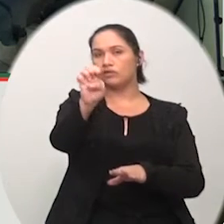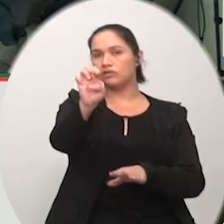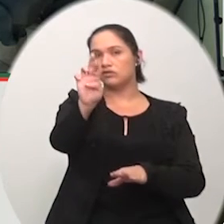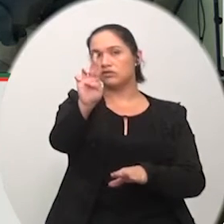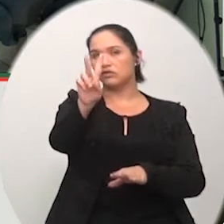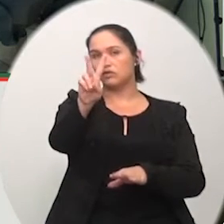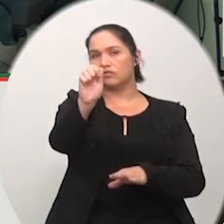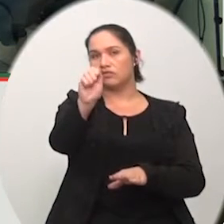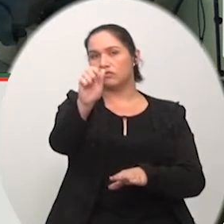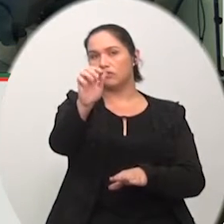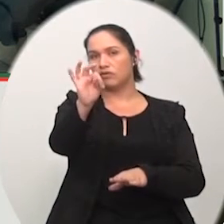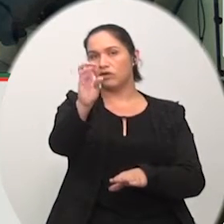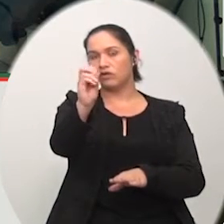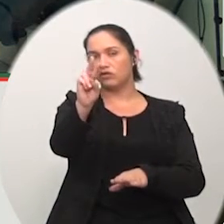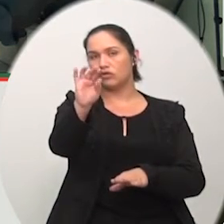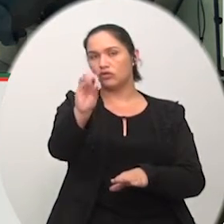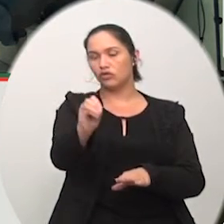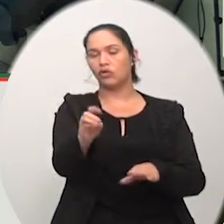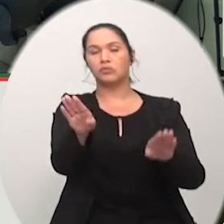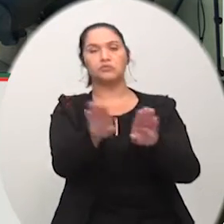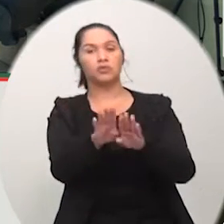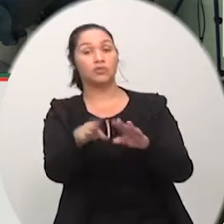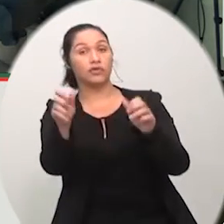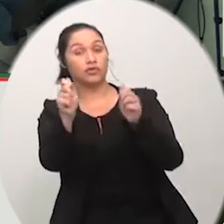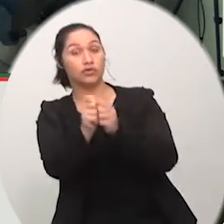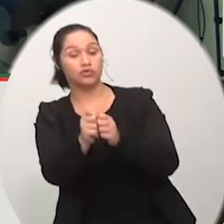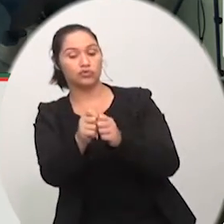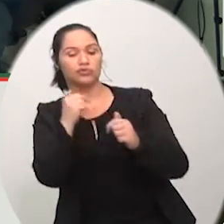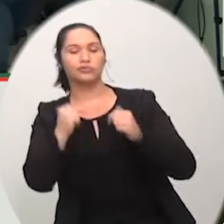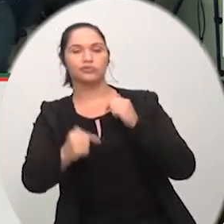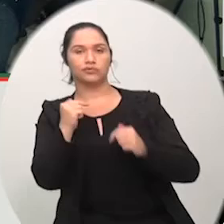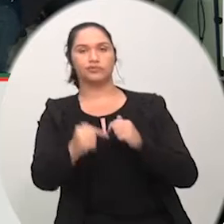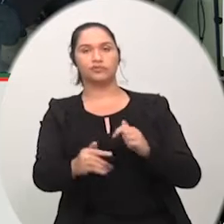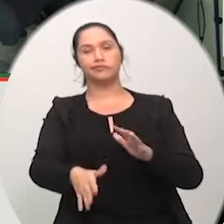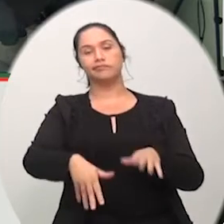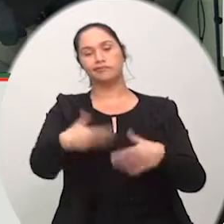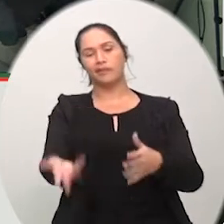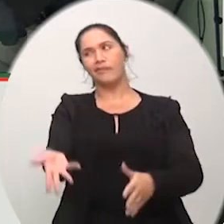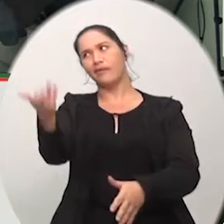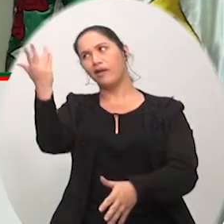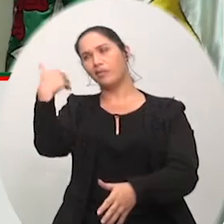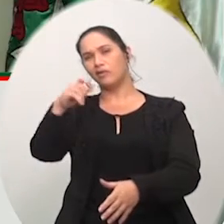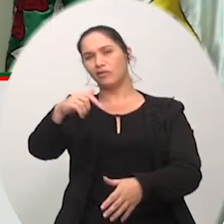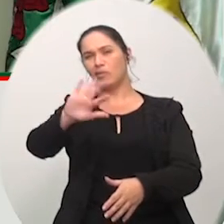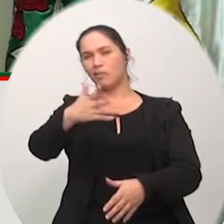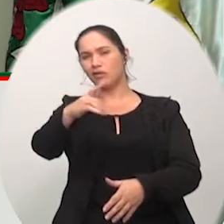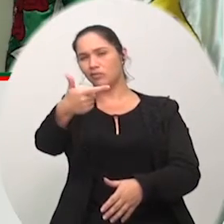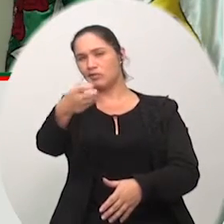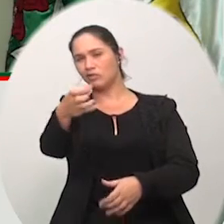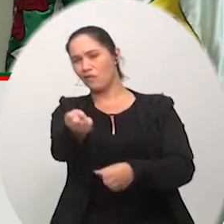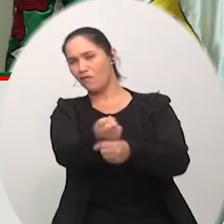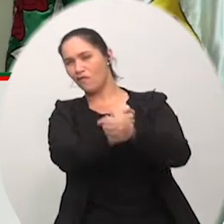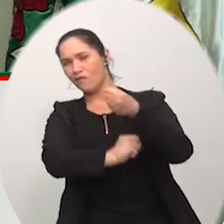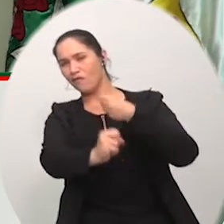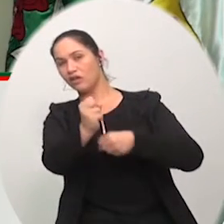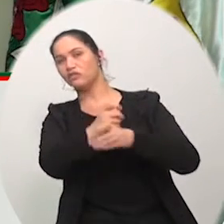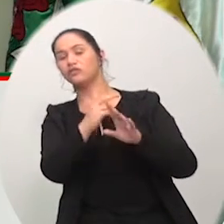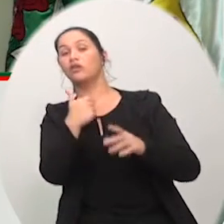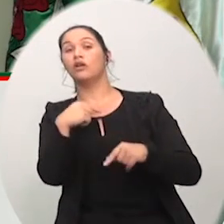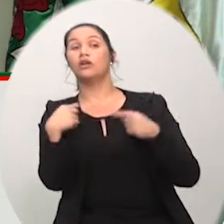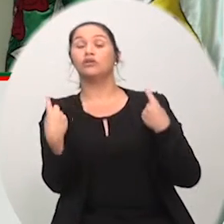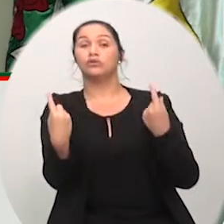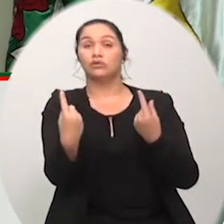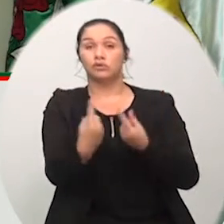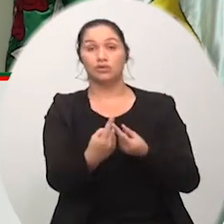E sobre o tempo, como você bem falou, como foi naquela vez, já de 20 anos, 20 e poucos anos, nós temos que tomar muito cuidado, sim.